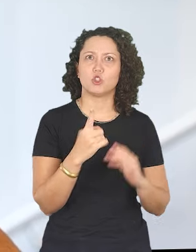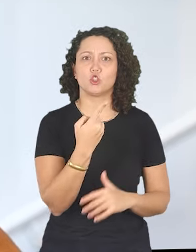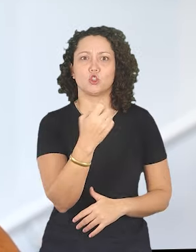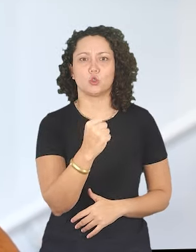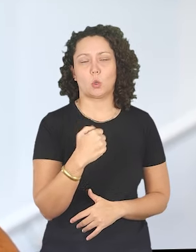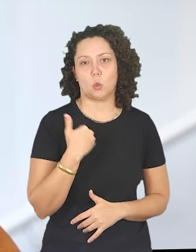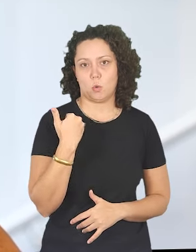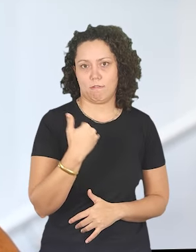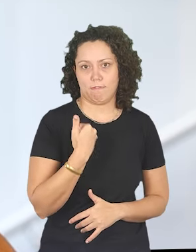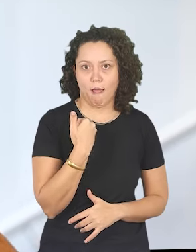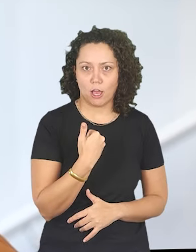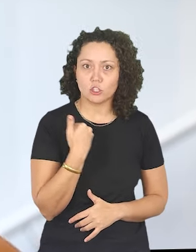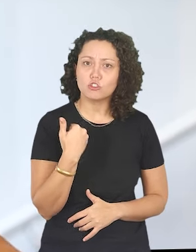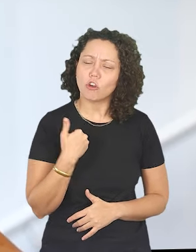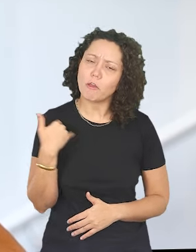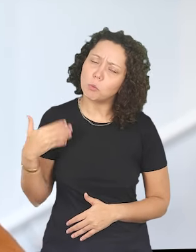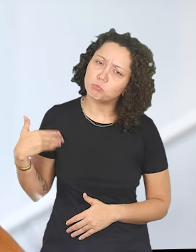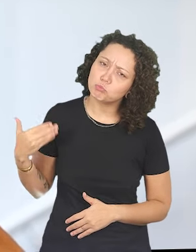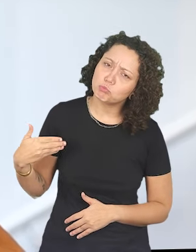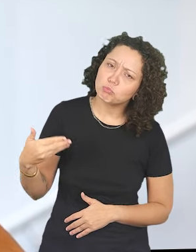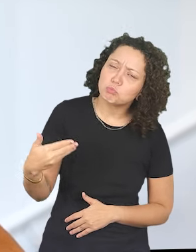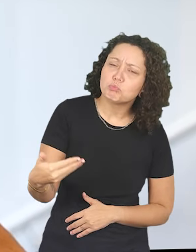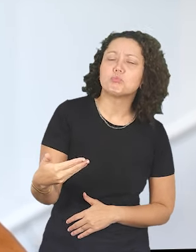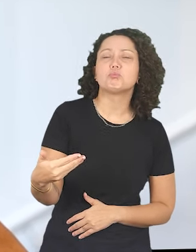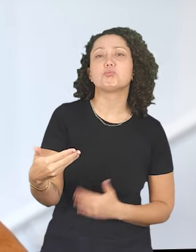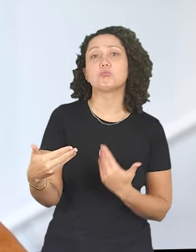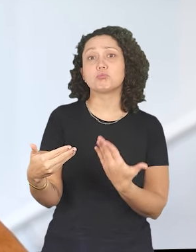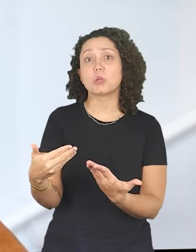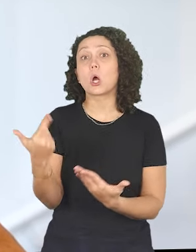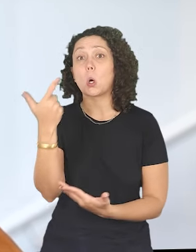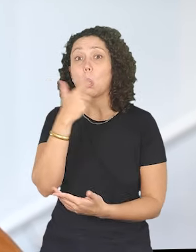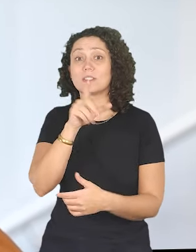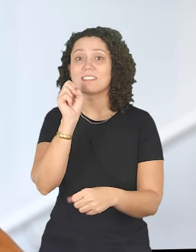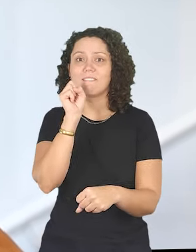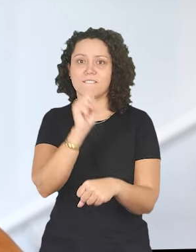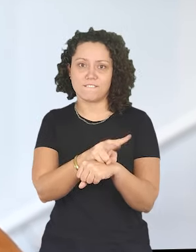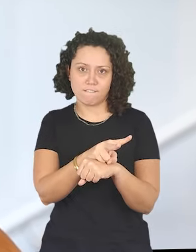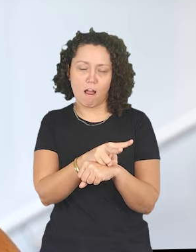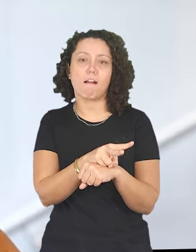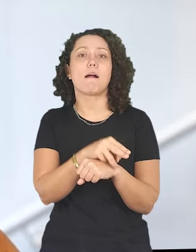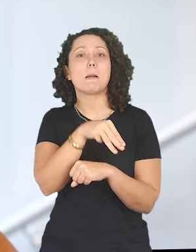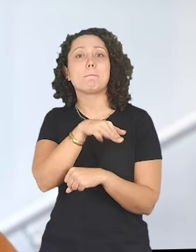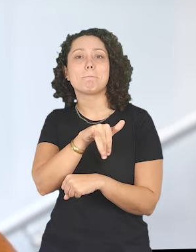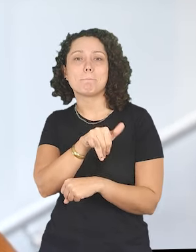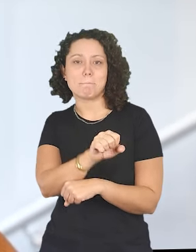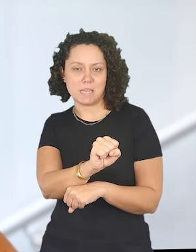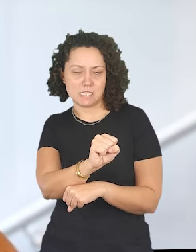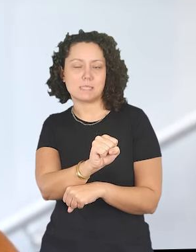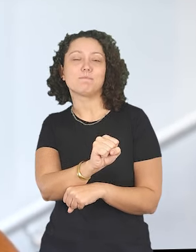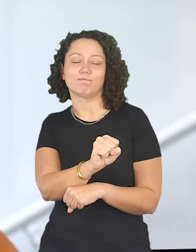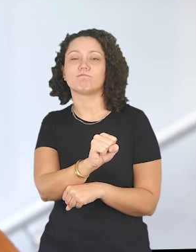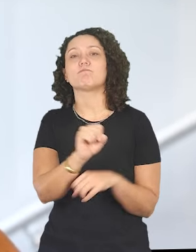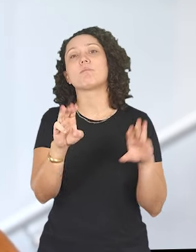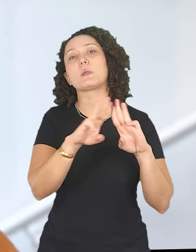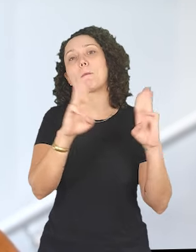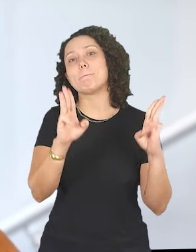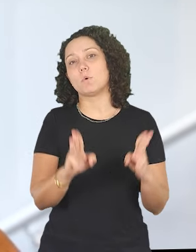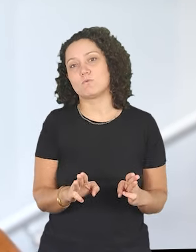tipo, 18 anos, né? E fiquei fazendo isso um tempo até que eu consegui uma vaga no Museu da Imagem do Som.